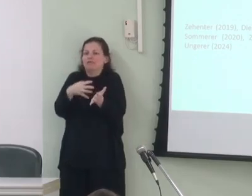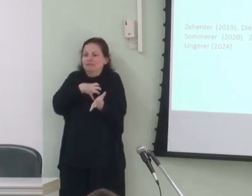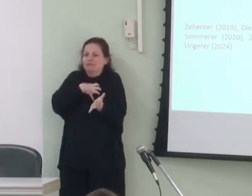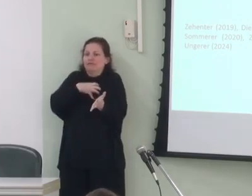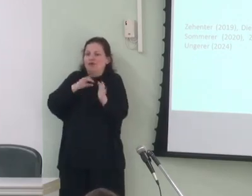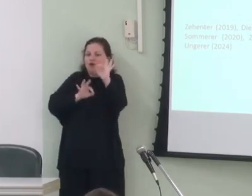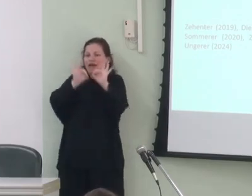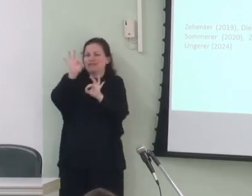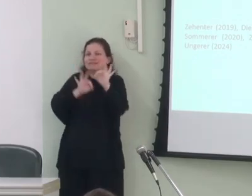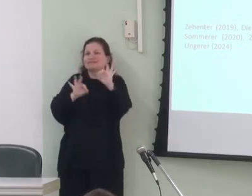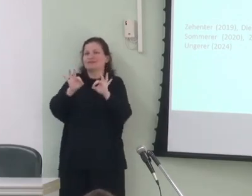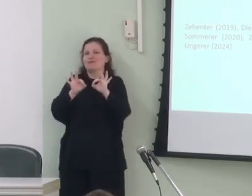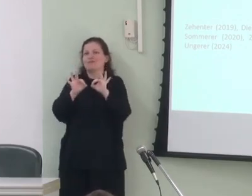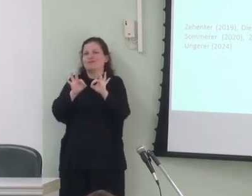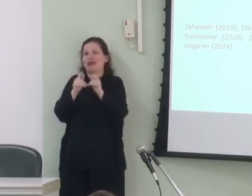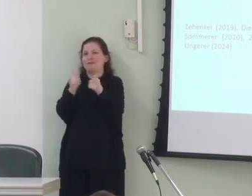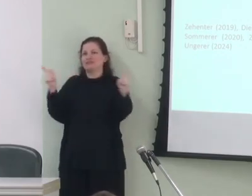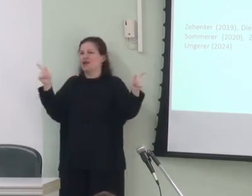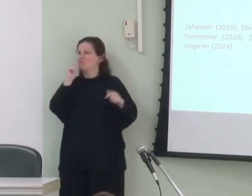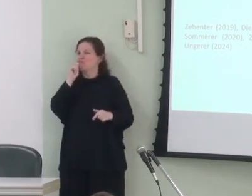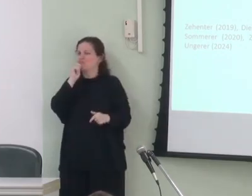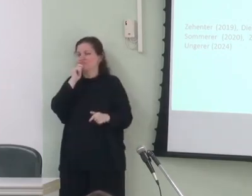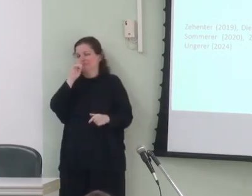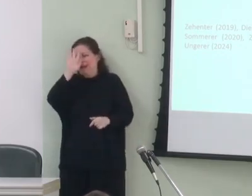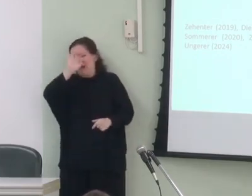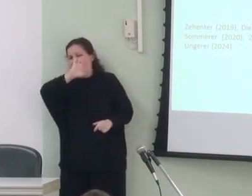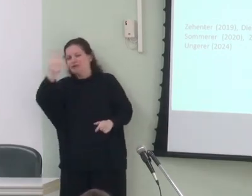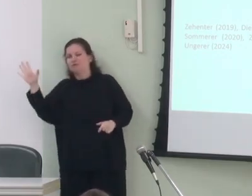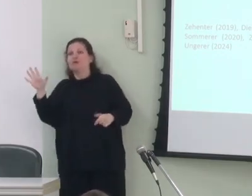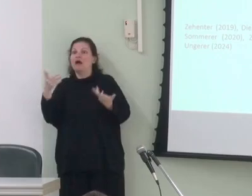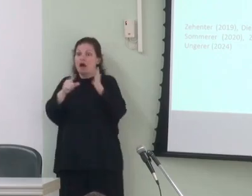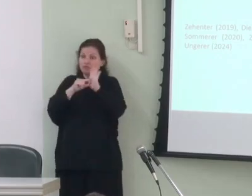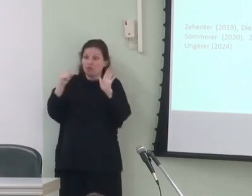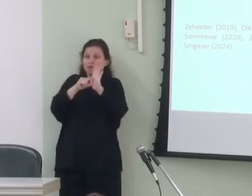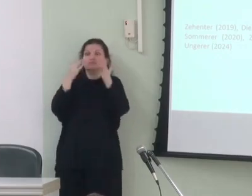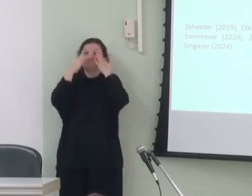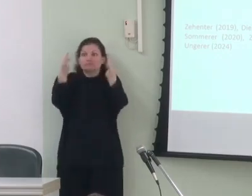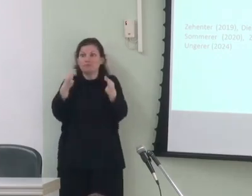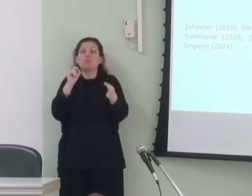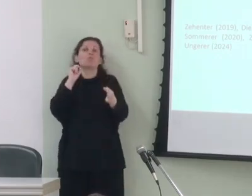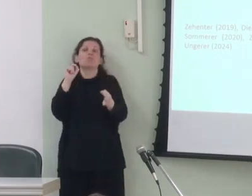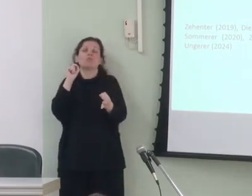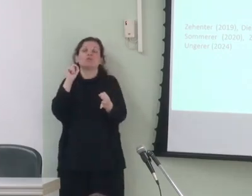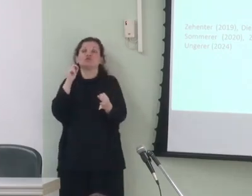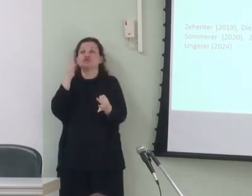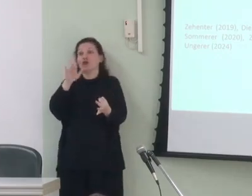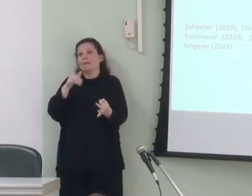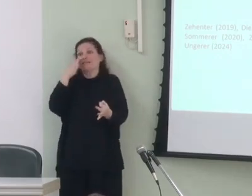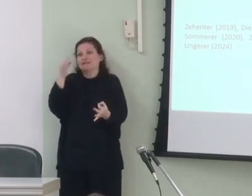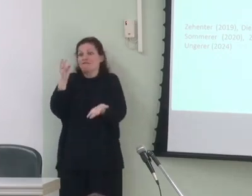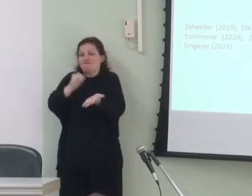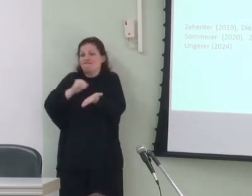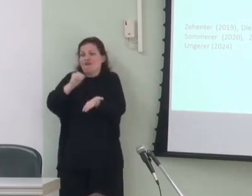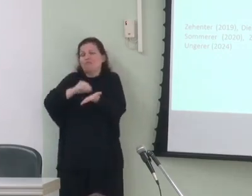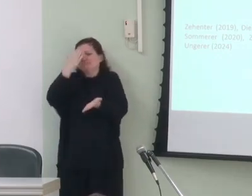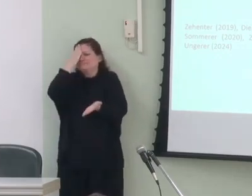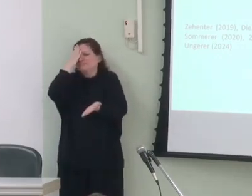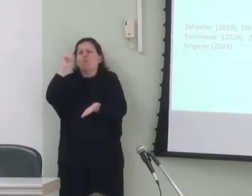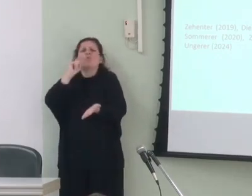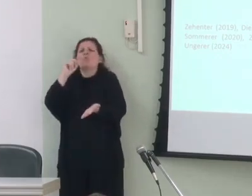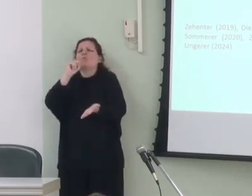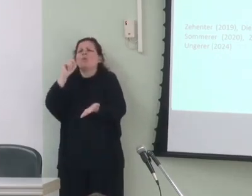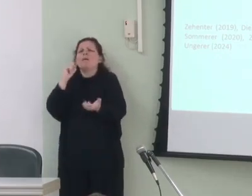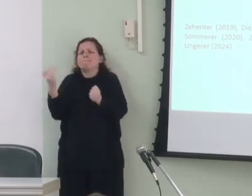organização gramatical nesse contexto autores chamam atenção para o fato para a falta de um entendimento sobre a